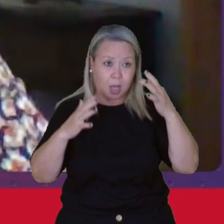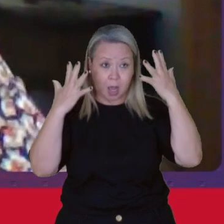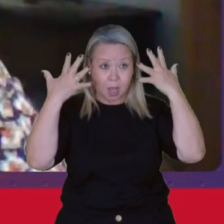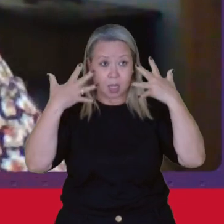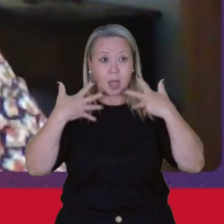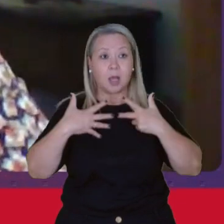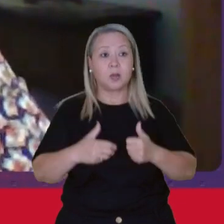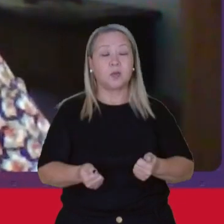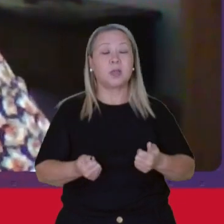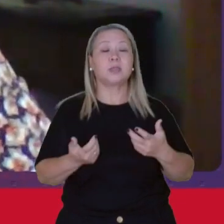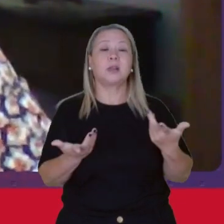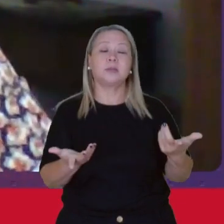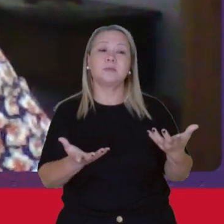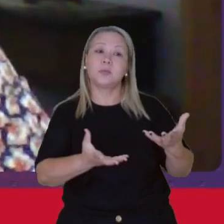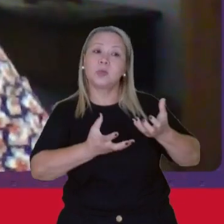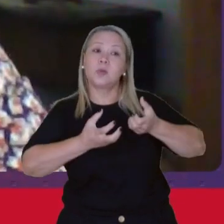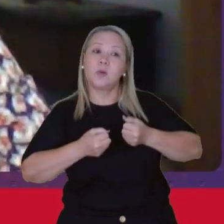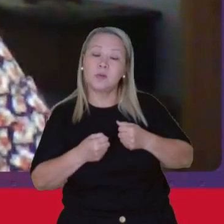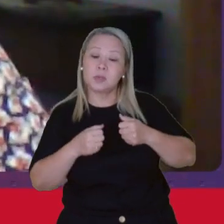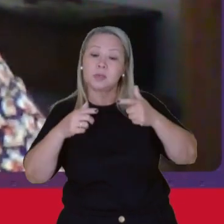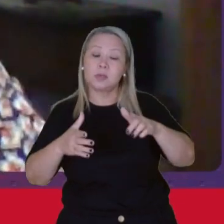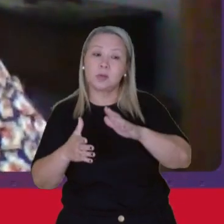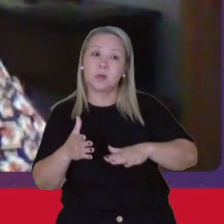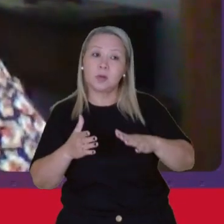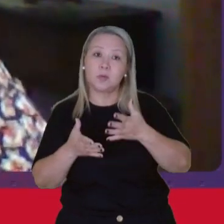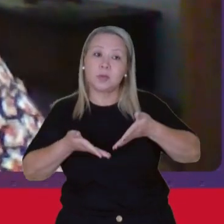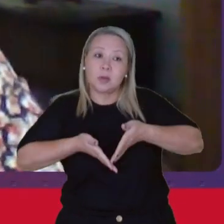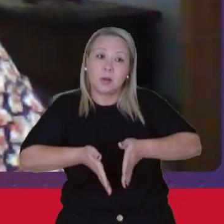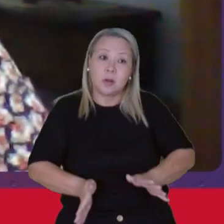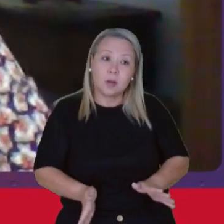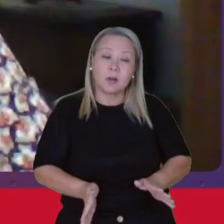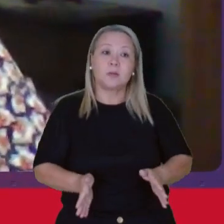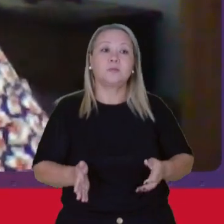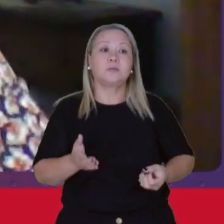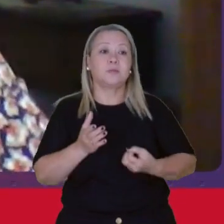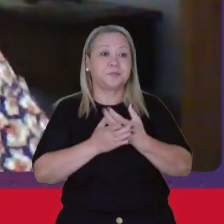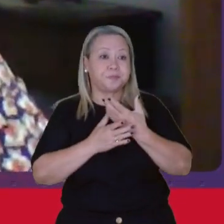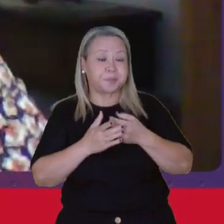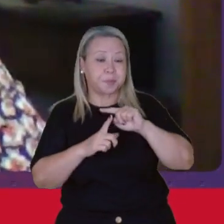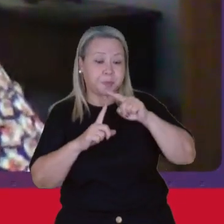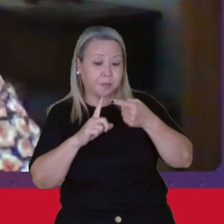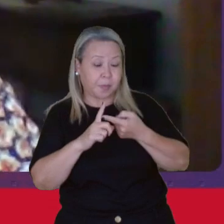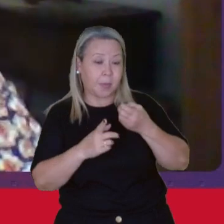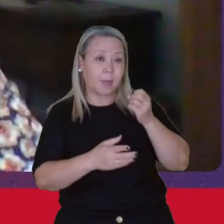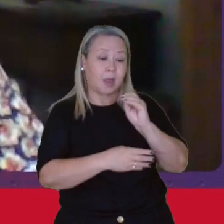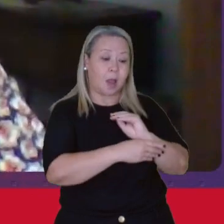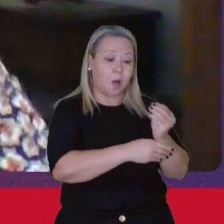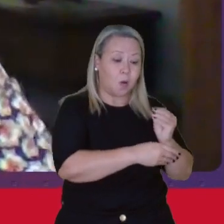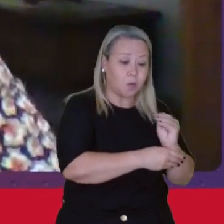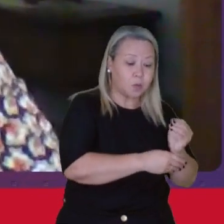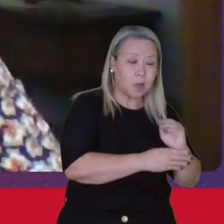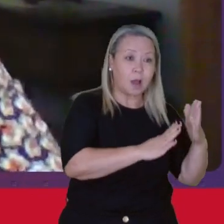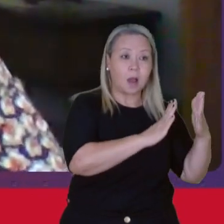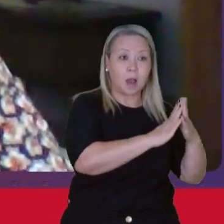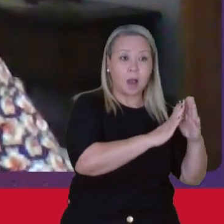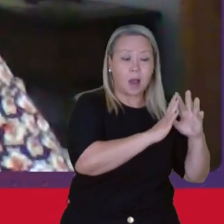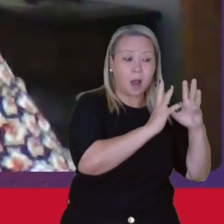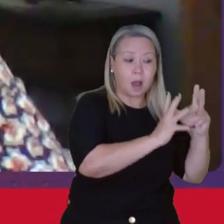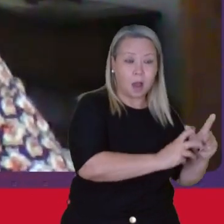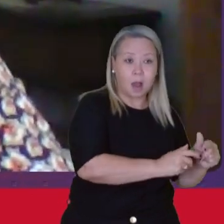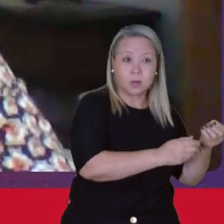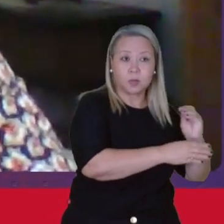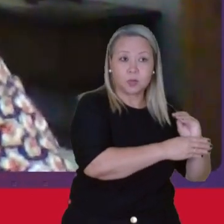foram adquiridas No espaço Da reprodução Que é o cuidado Os afazeres Domésticos Então as mulheres Nasceram